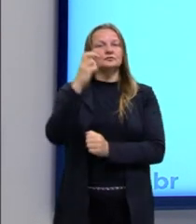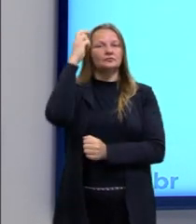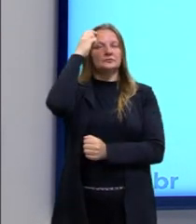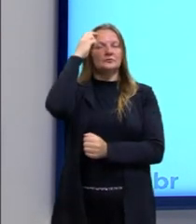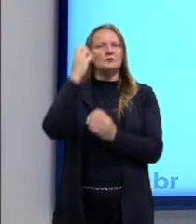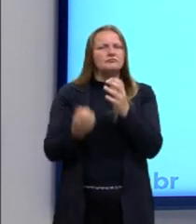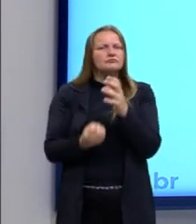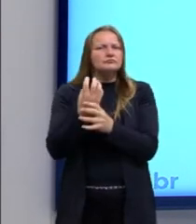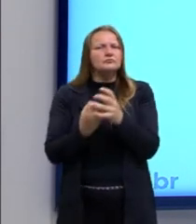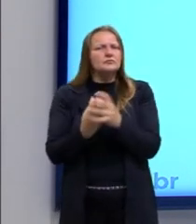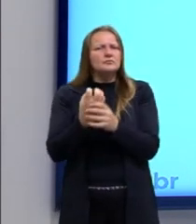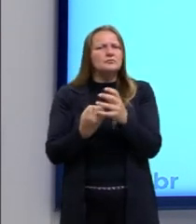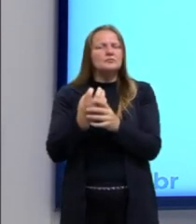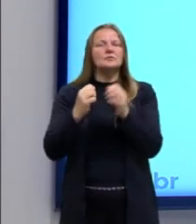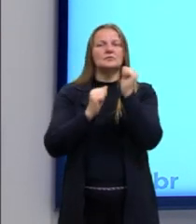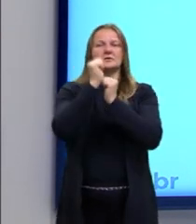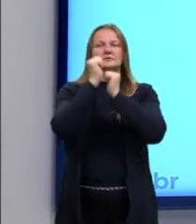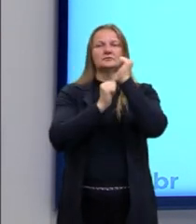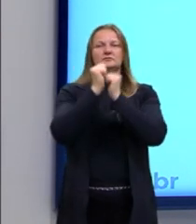Por que indústria cultural?